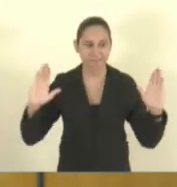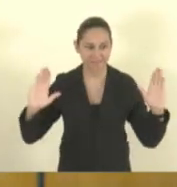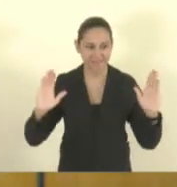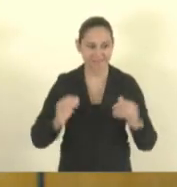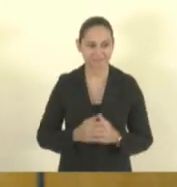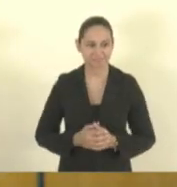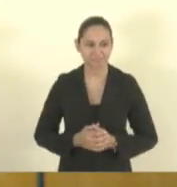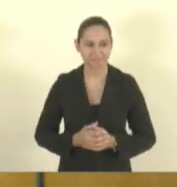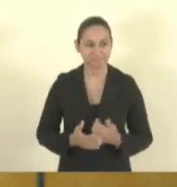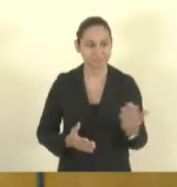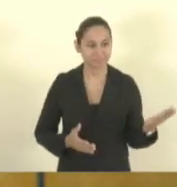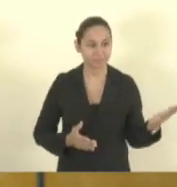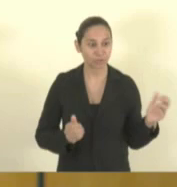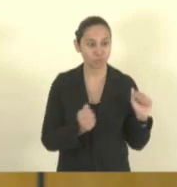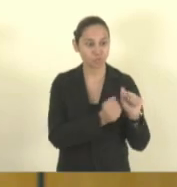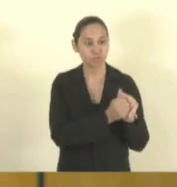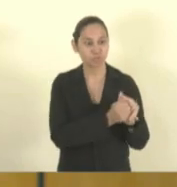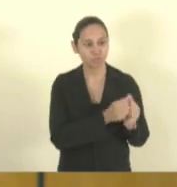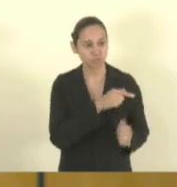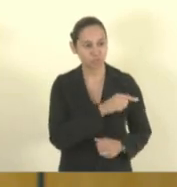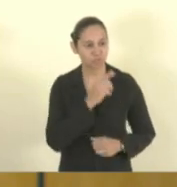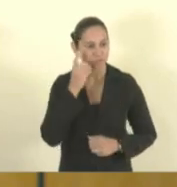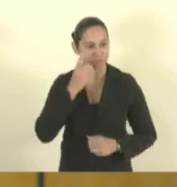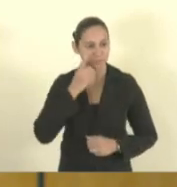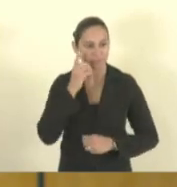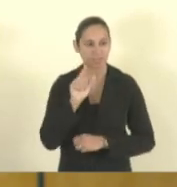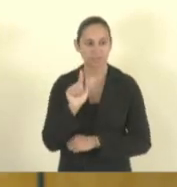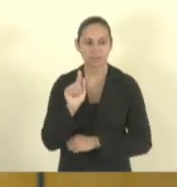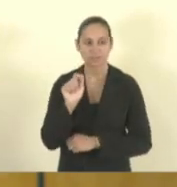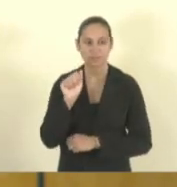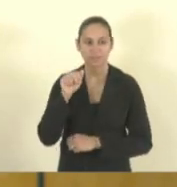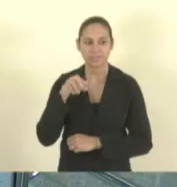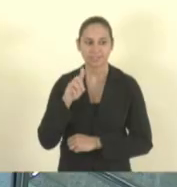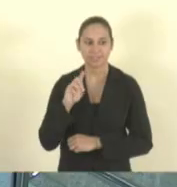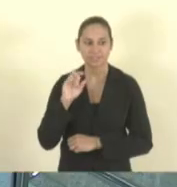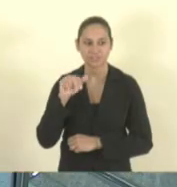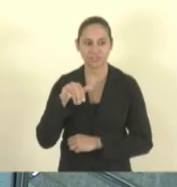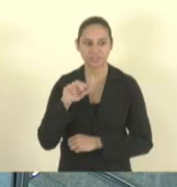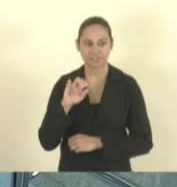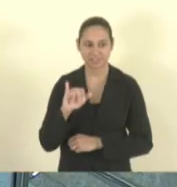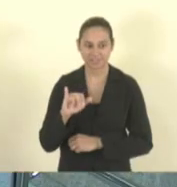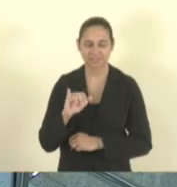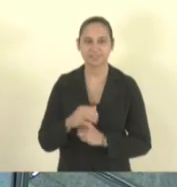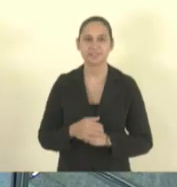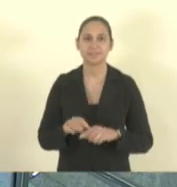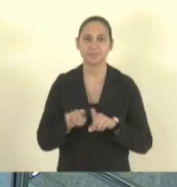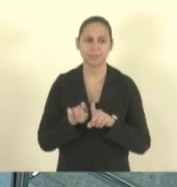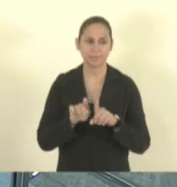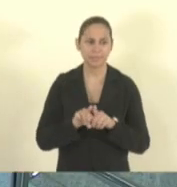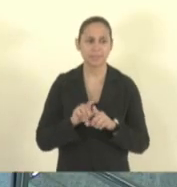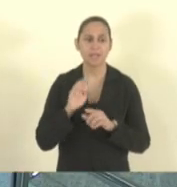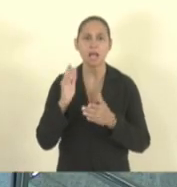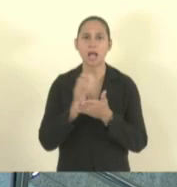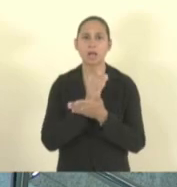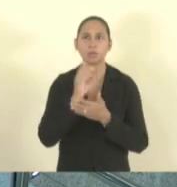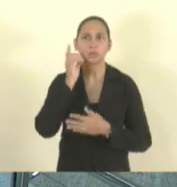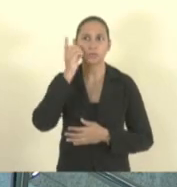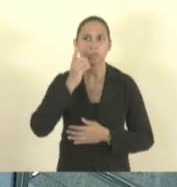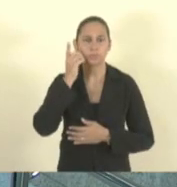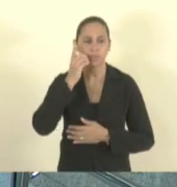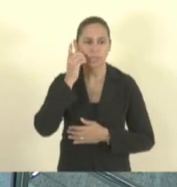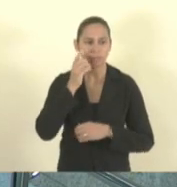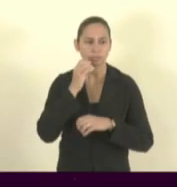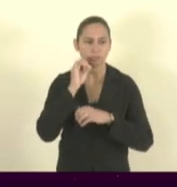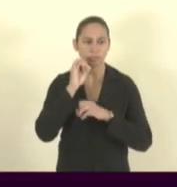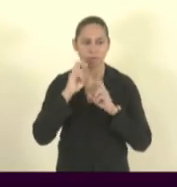o deputado Gandini, de forma online o deputado Tiago Hoffman, o deputado Capitão Assunção